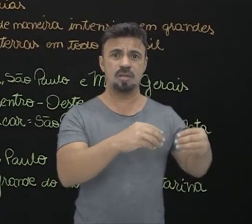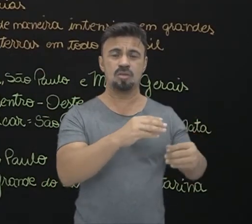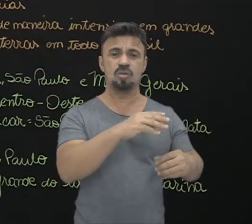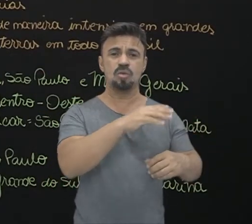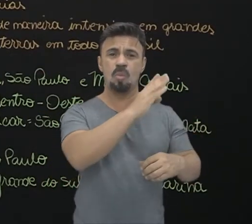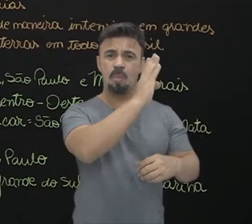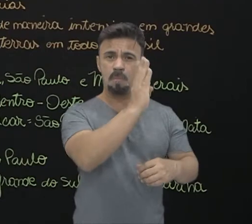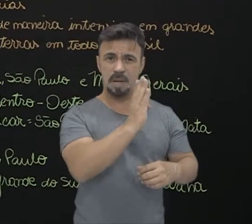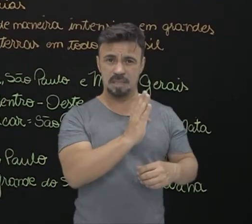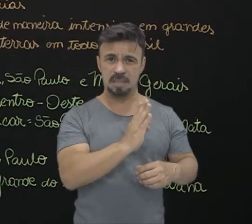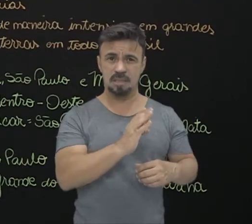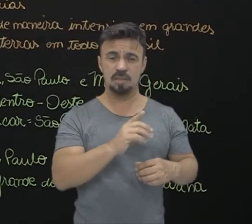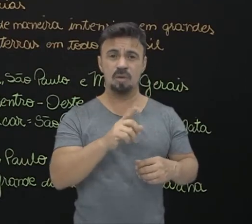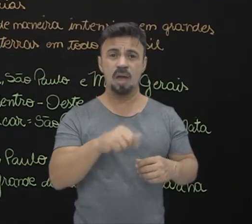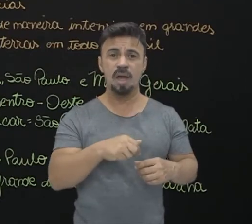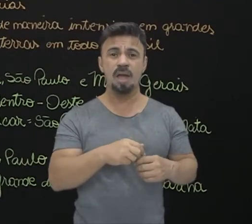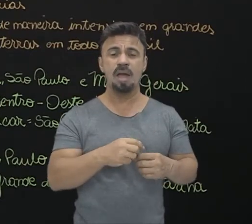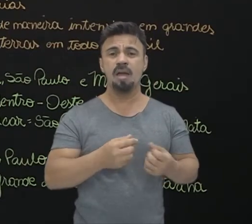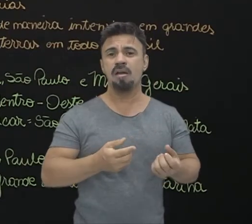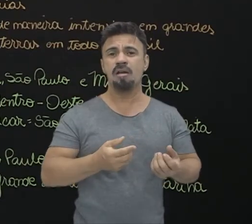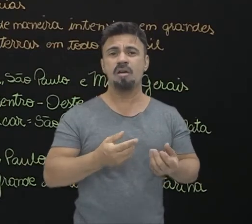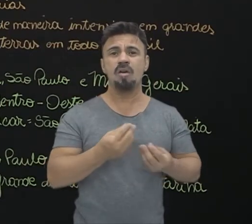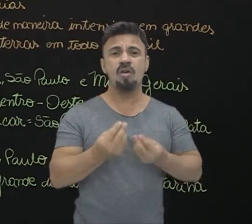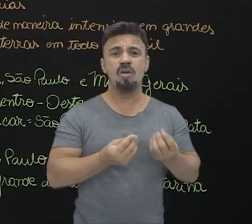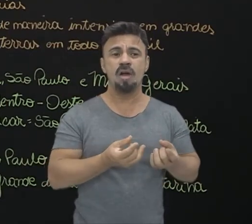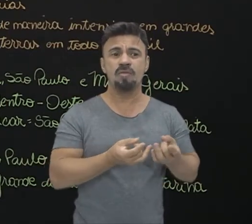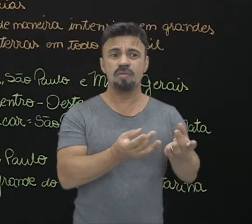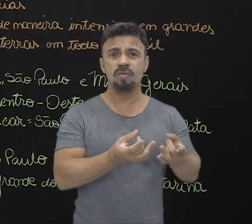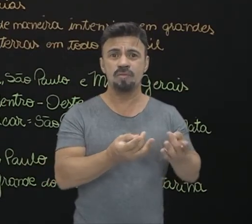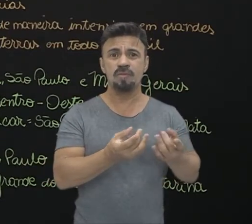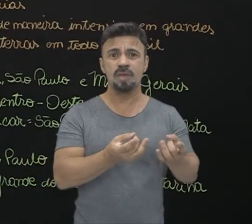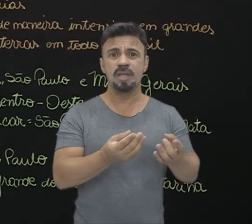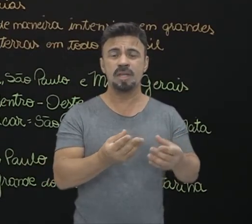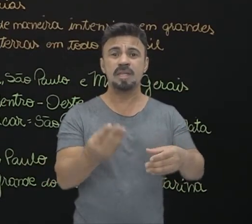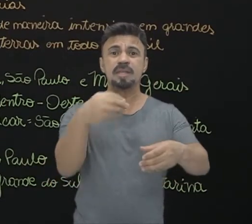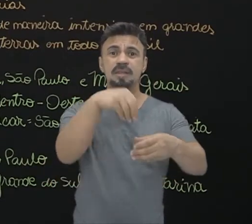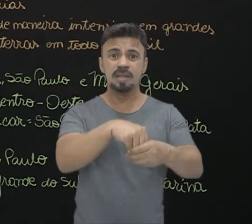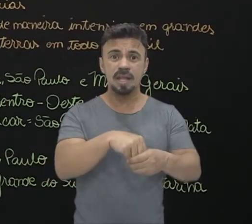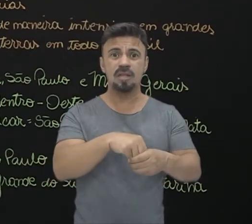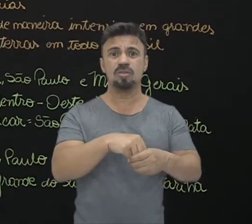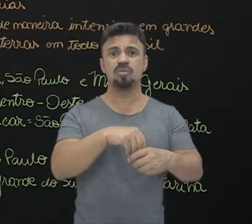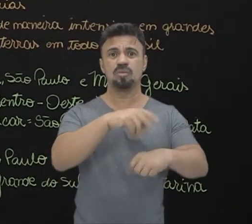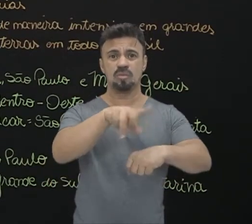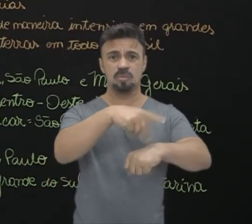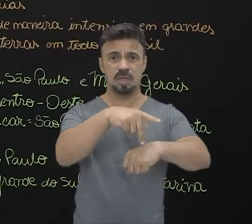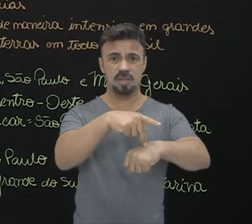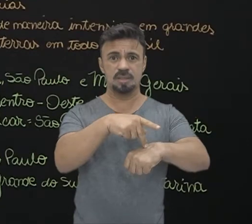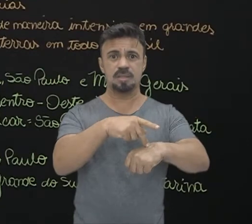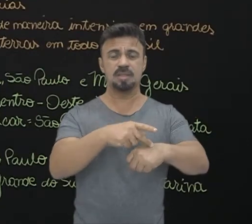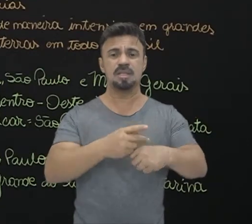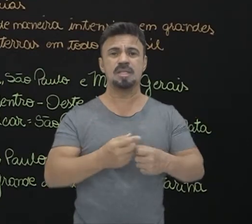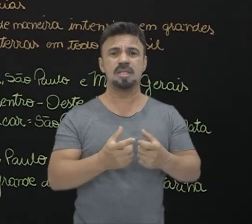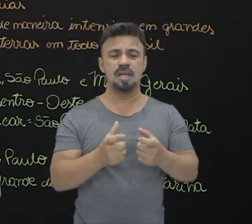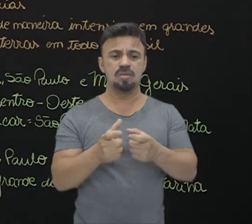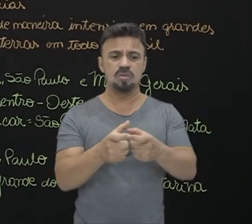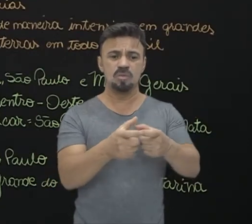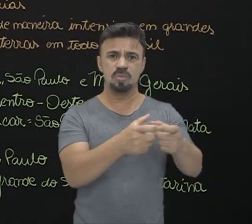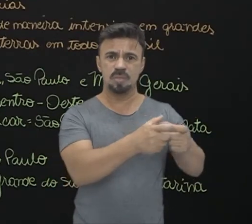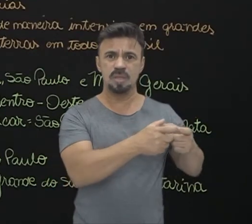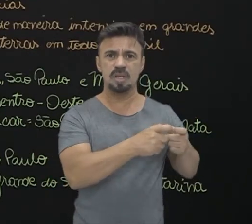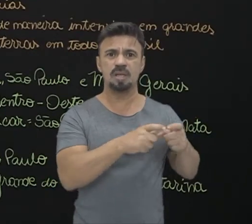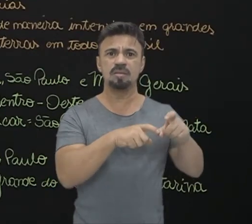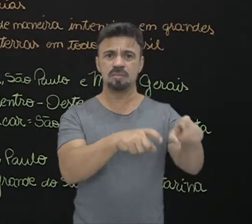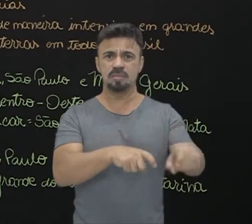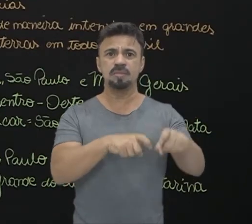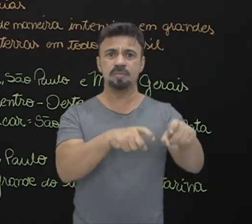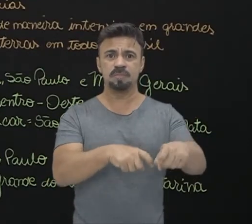ela é focada no abastecimento, no mercado interno. E isso acontece muito nas pequenas propriedades